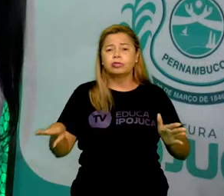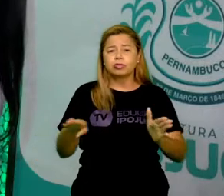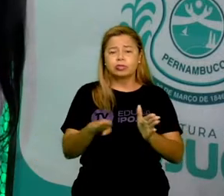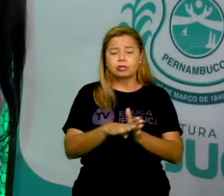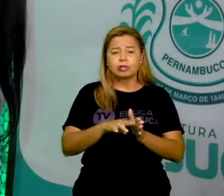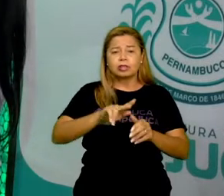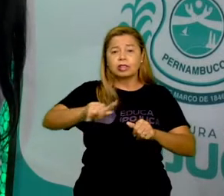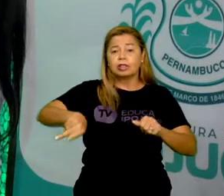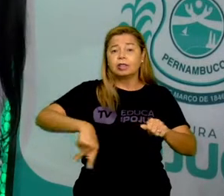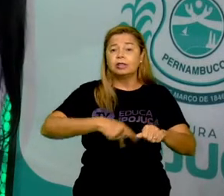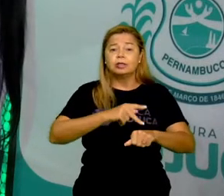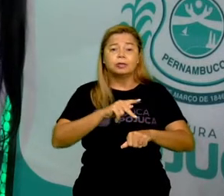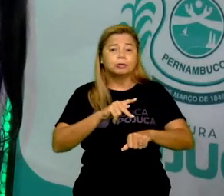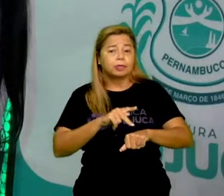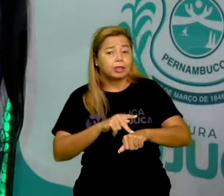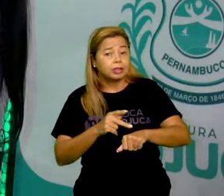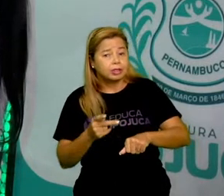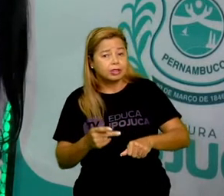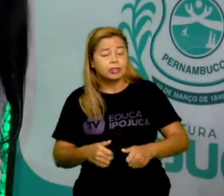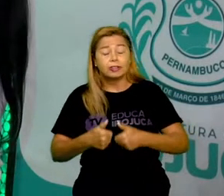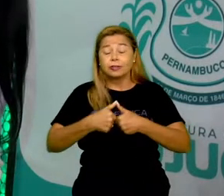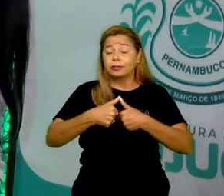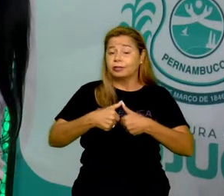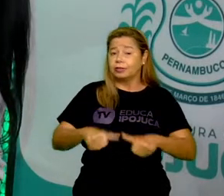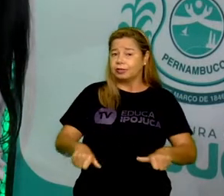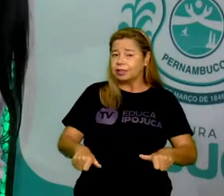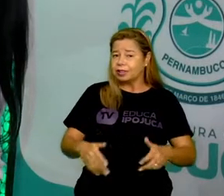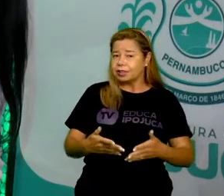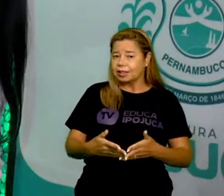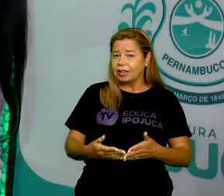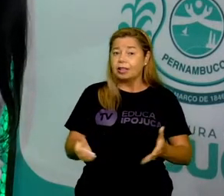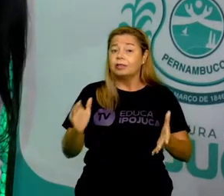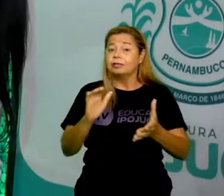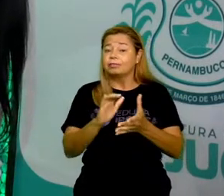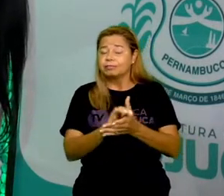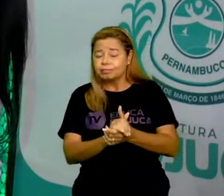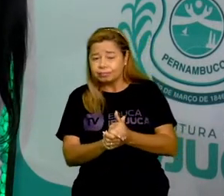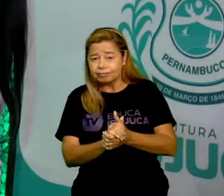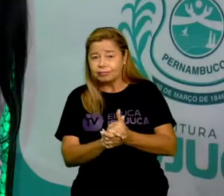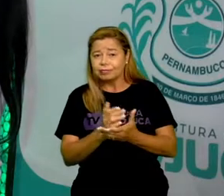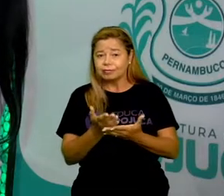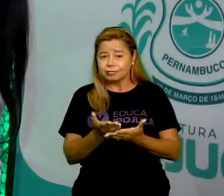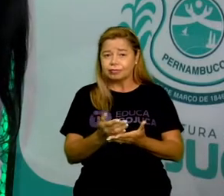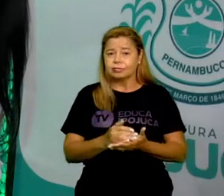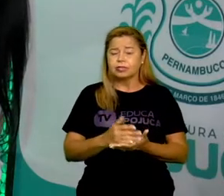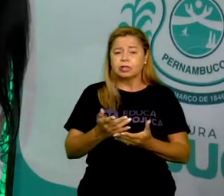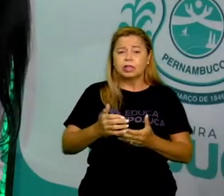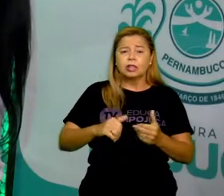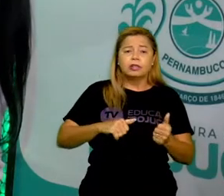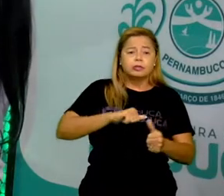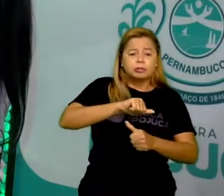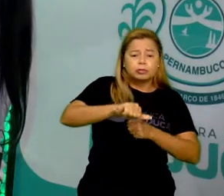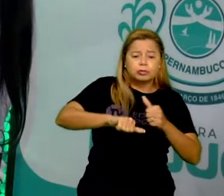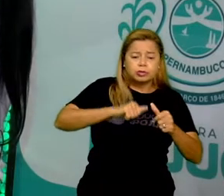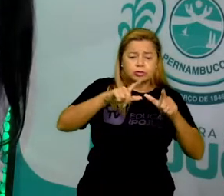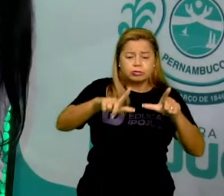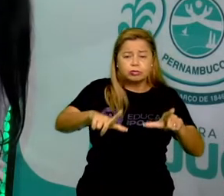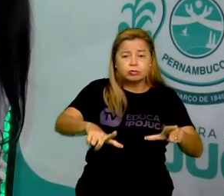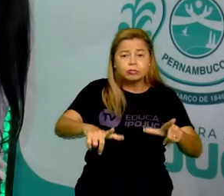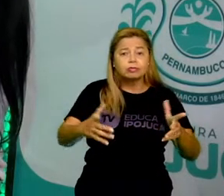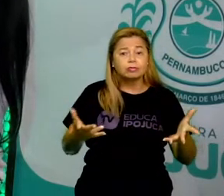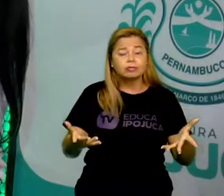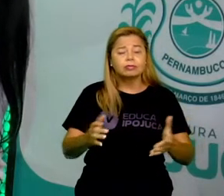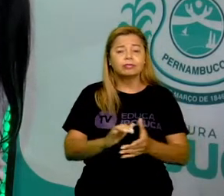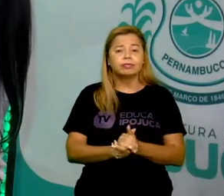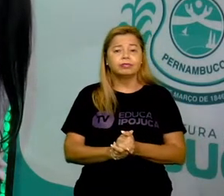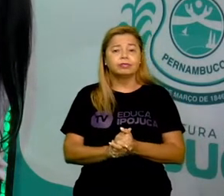foram se estabelecendo, foram criando laços, foram se casando, foram se mudando para as regiões e